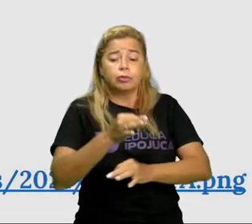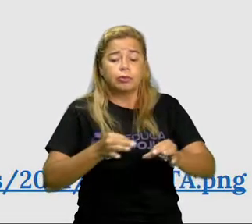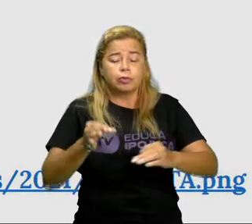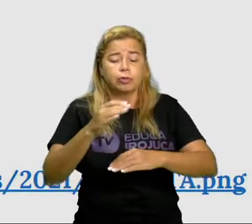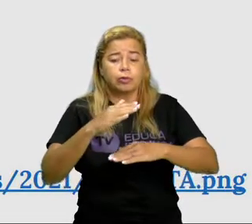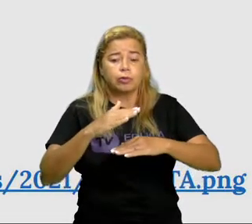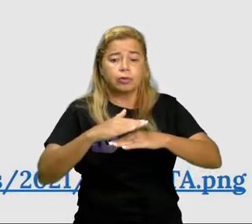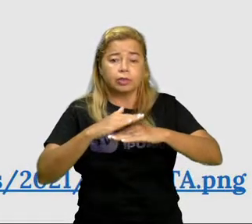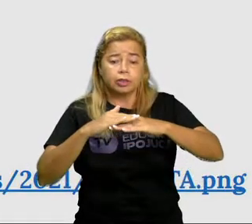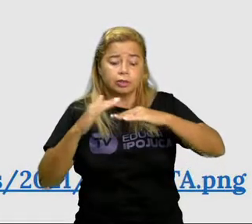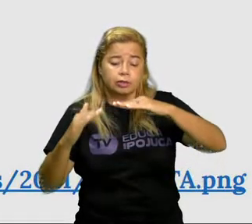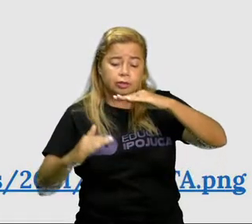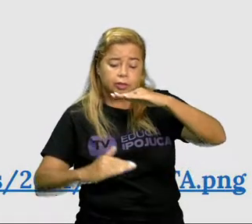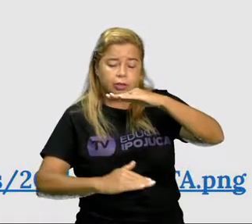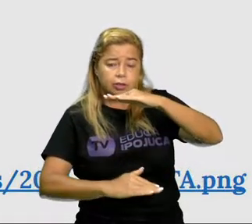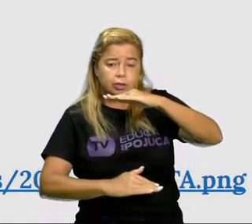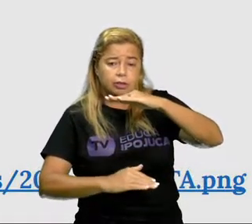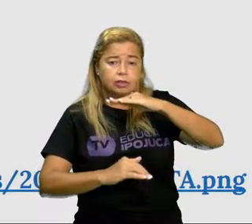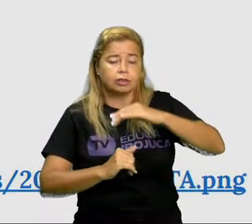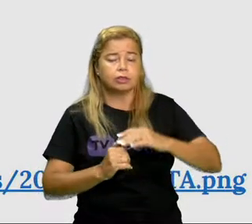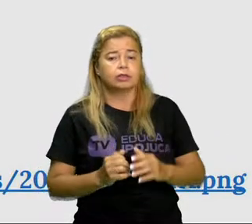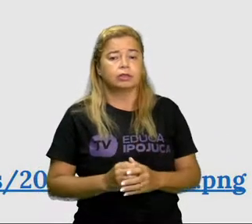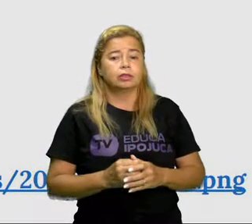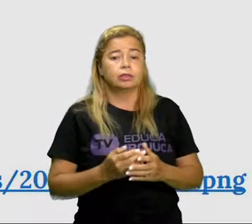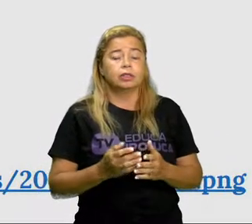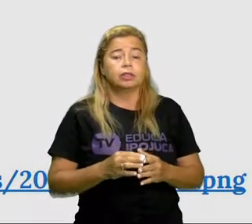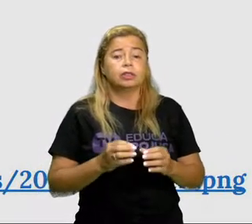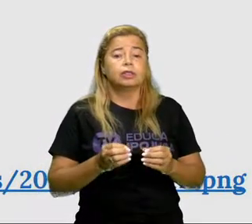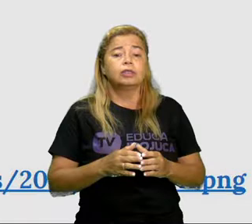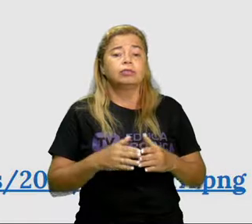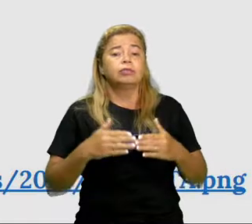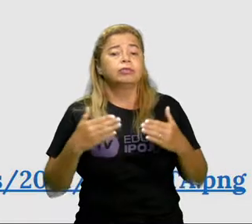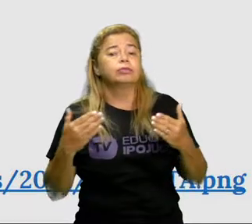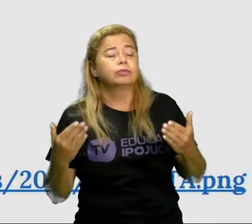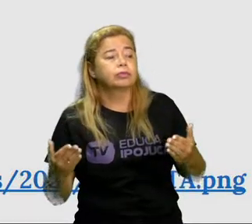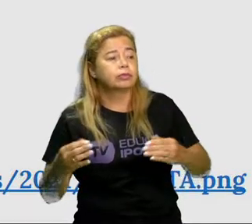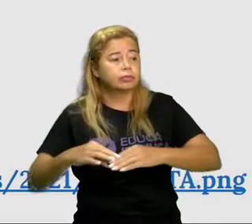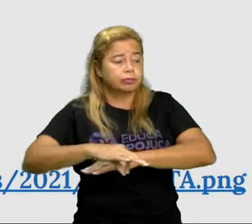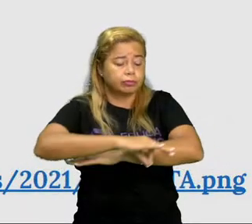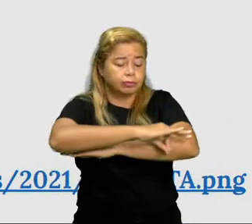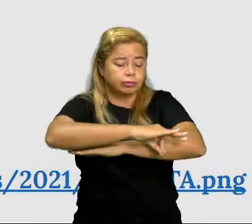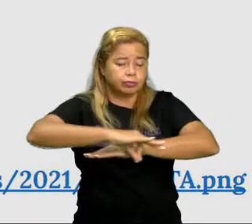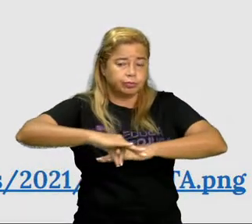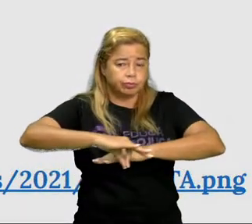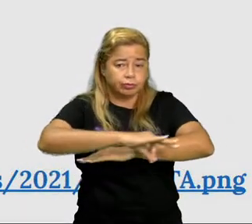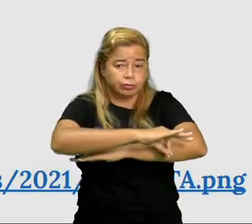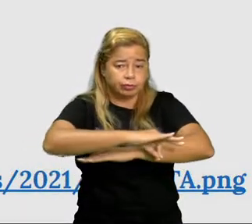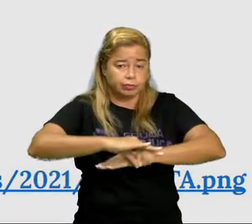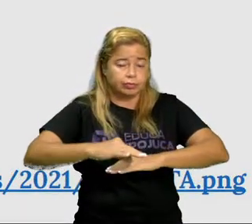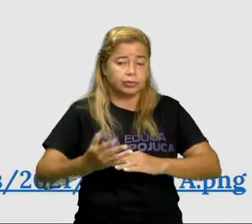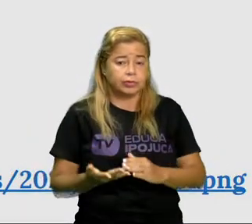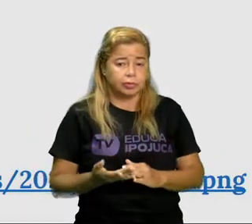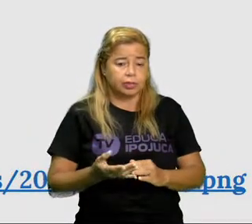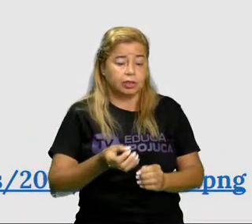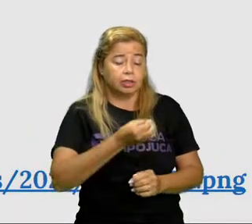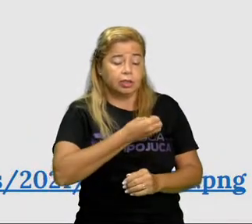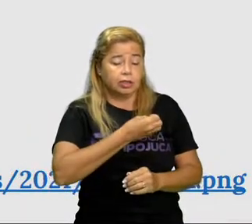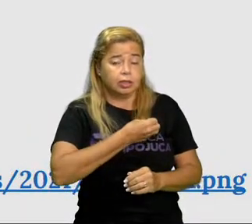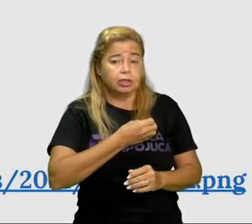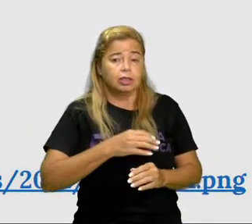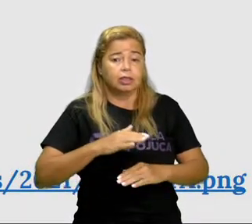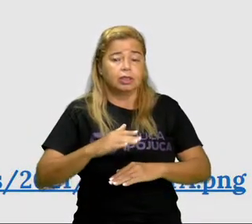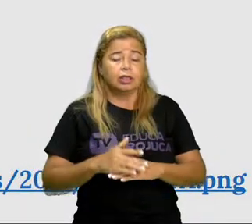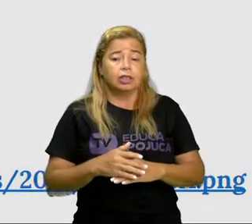crescente é quando a sequência dos números iniciam do menor para o maior.